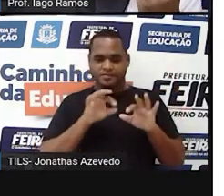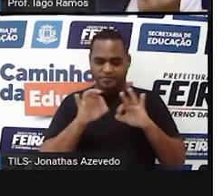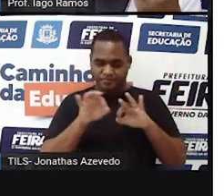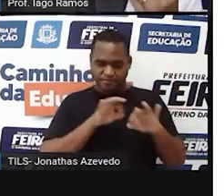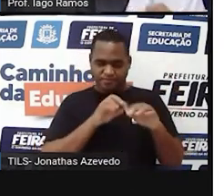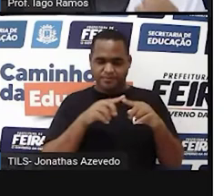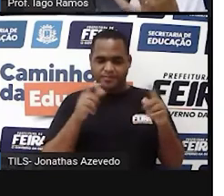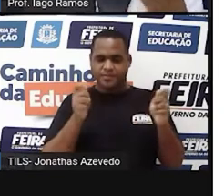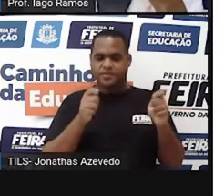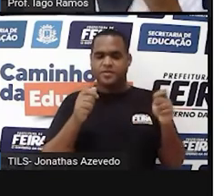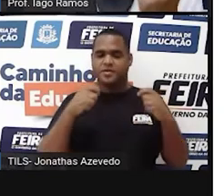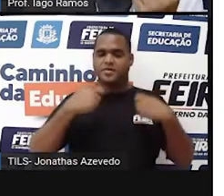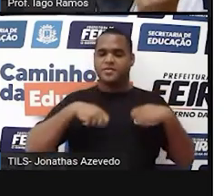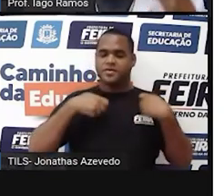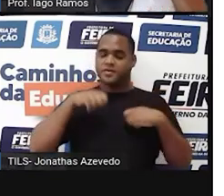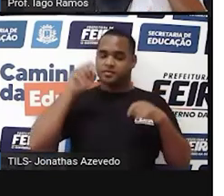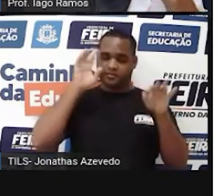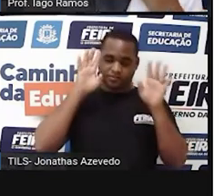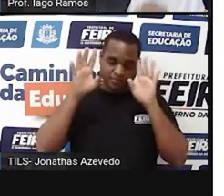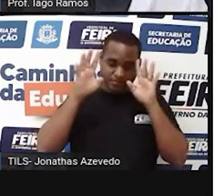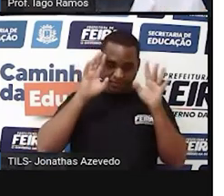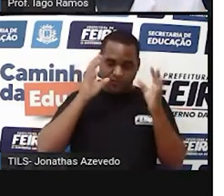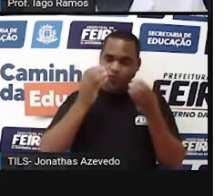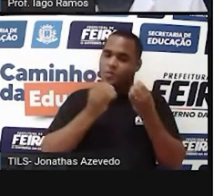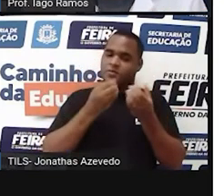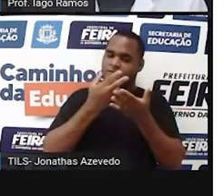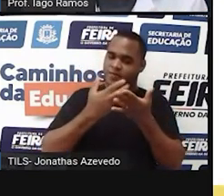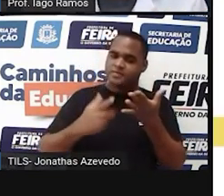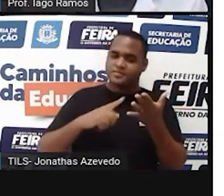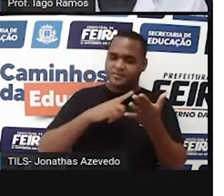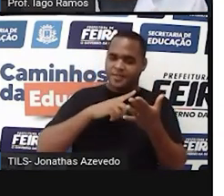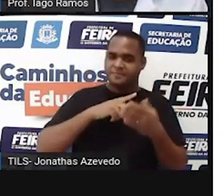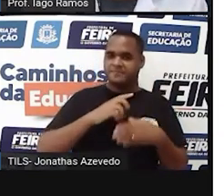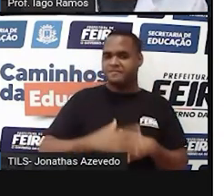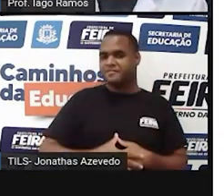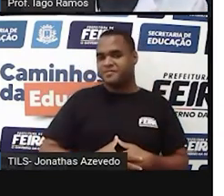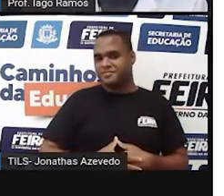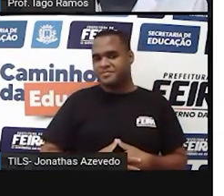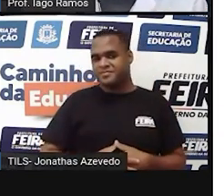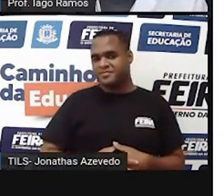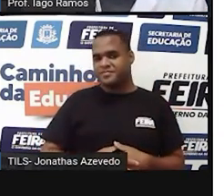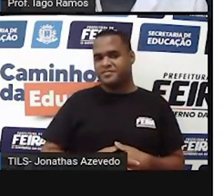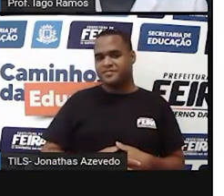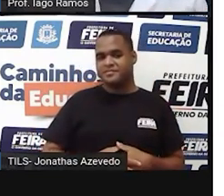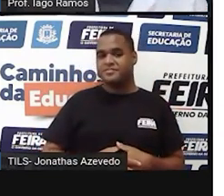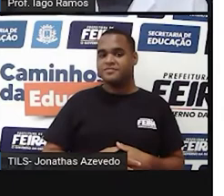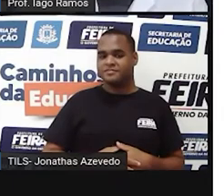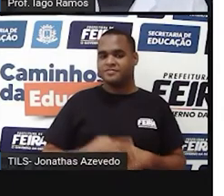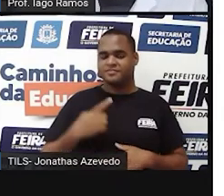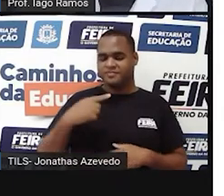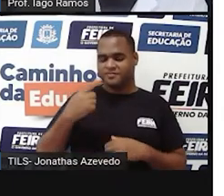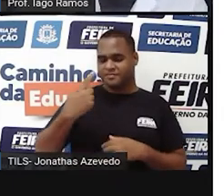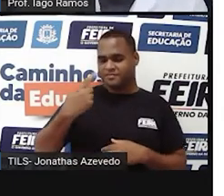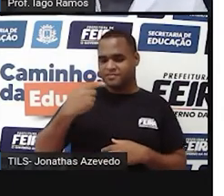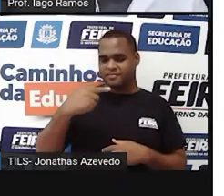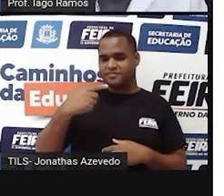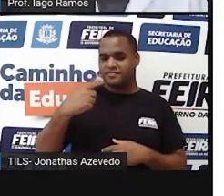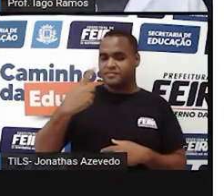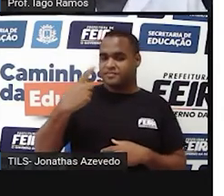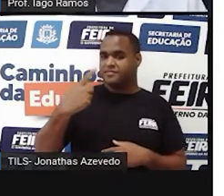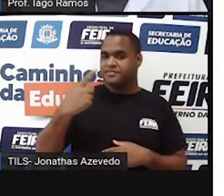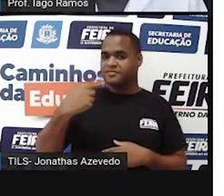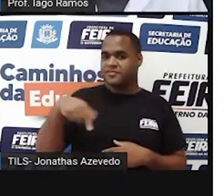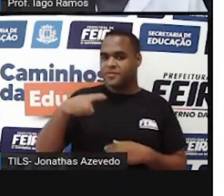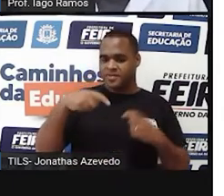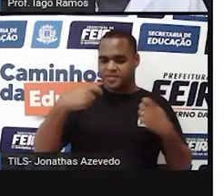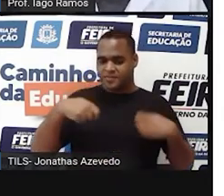a gente precisa entender algumas coisinhas. Olha só. Primeiro, né, a